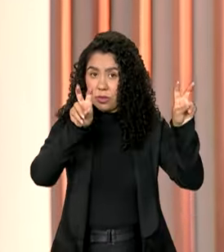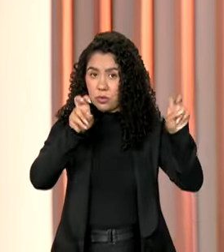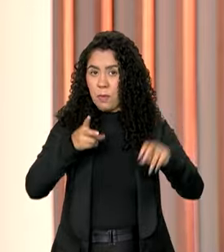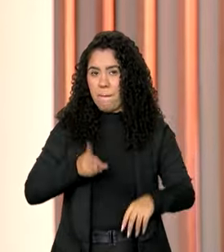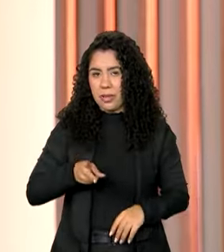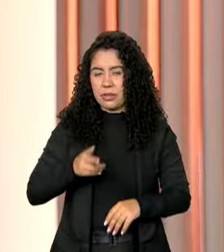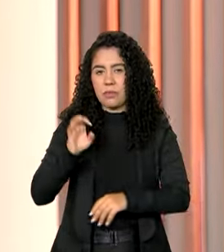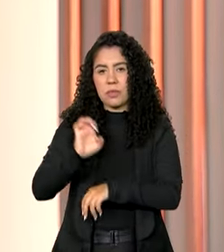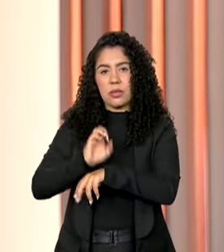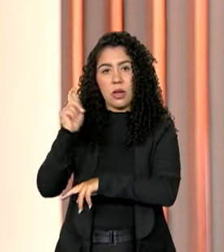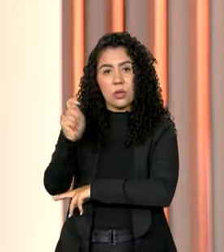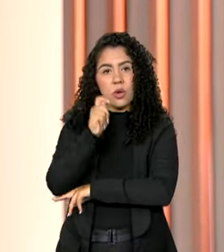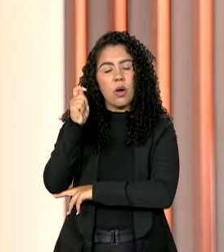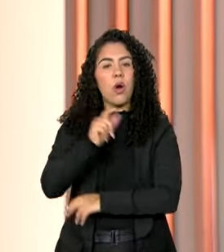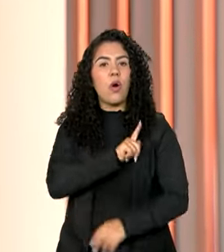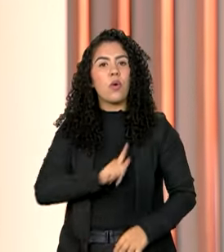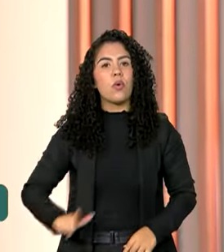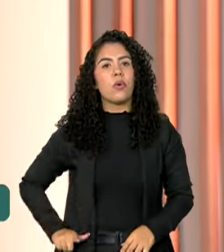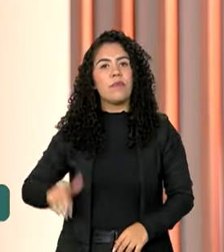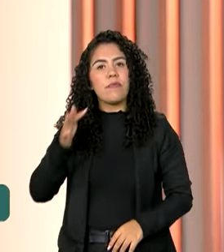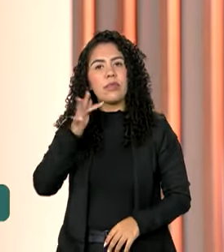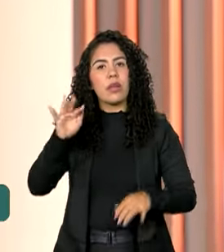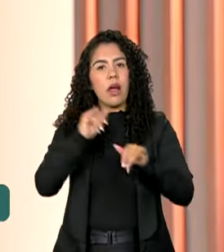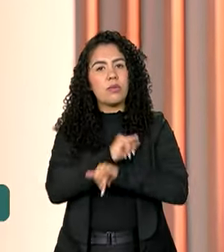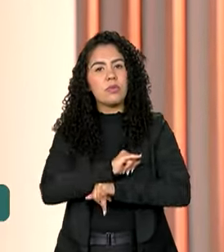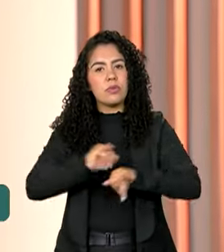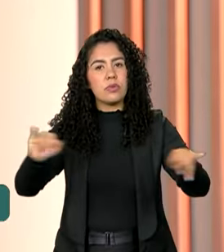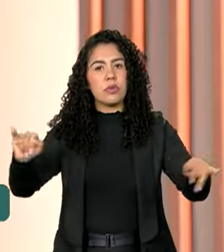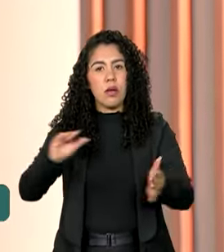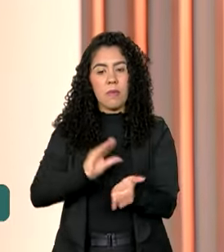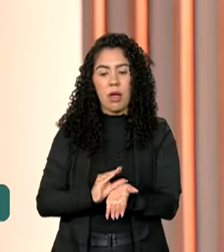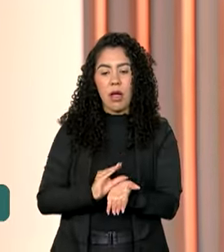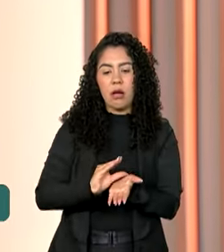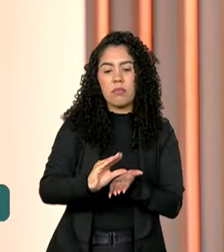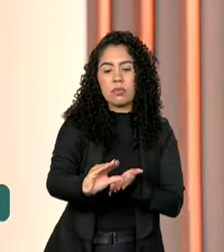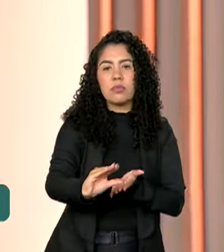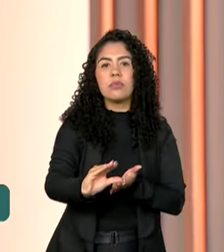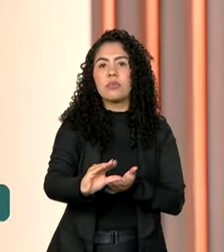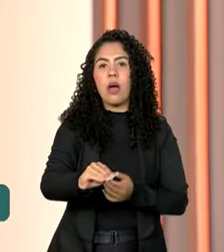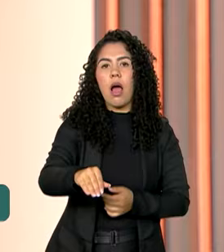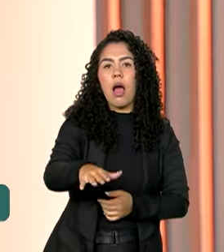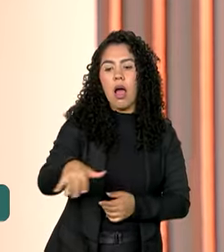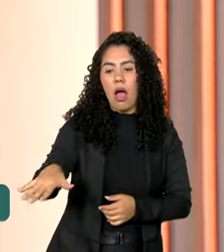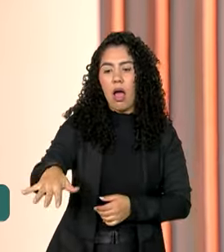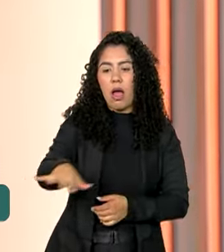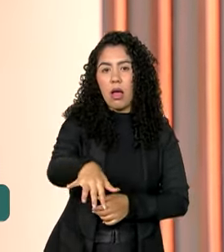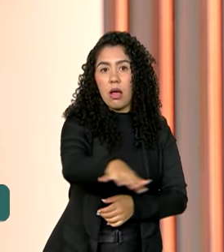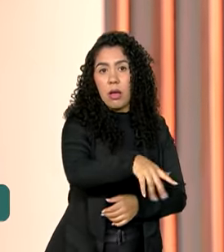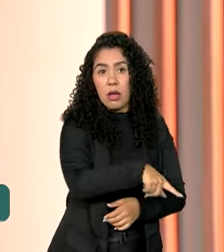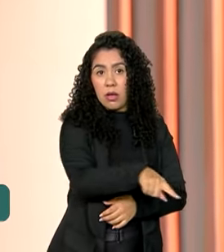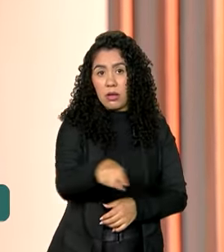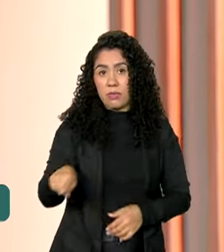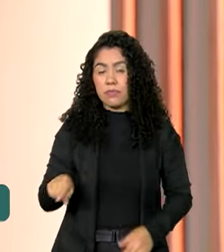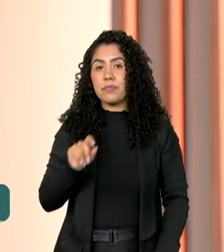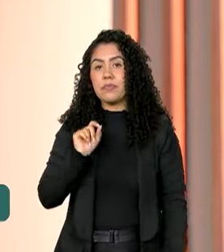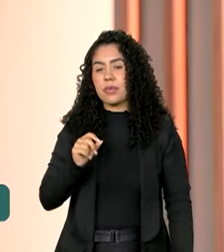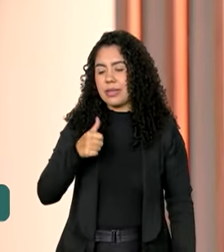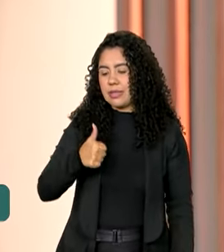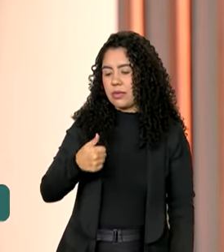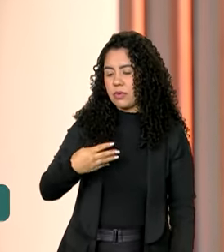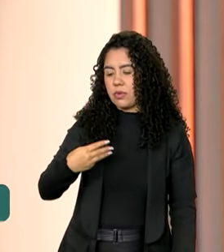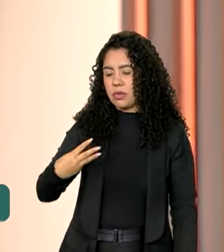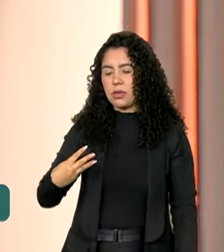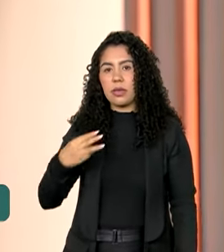o governo federal anunciou um repasse de verbas para outros serviços. Um deles é de 143 milhões de reais